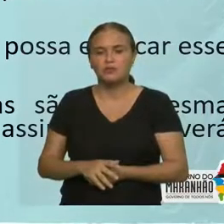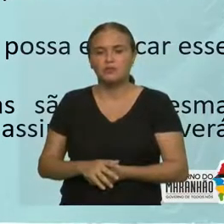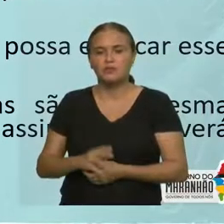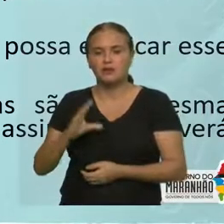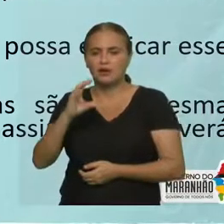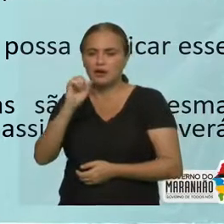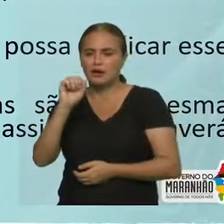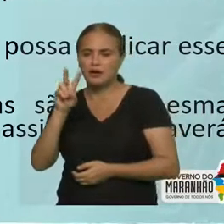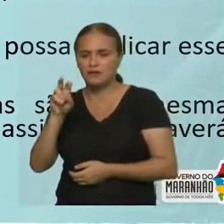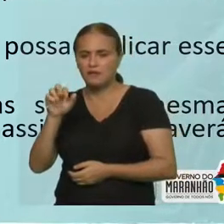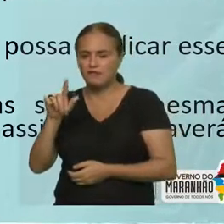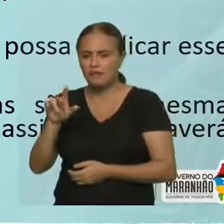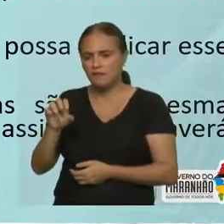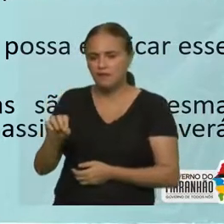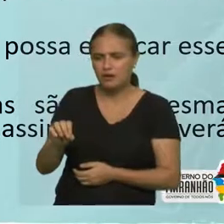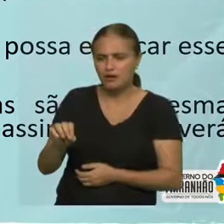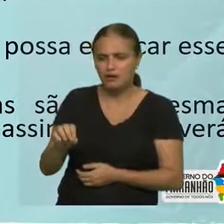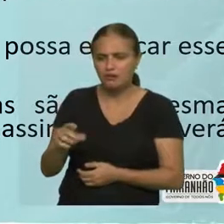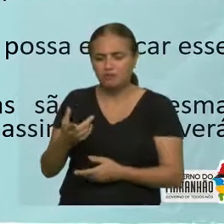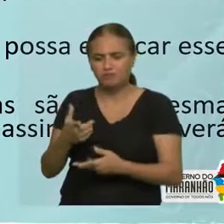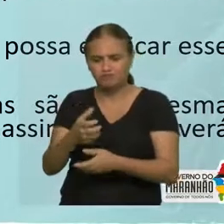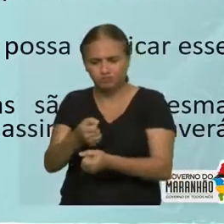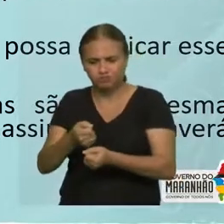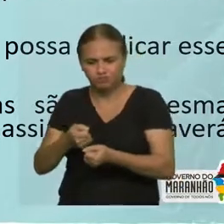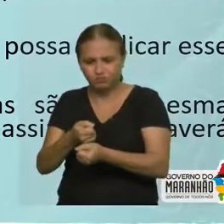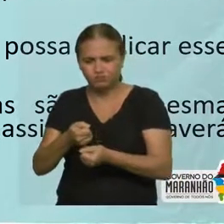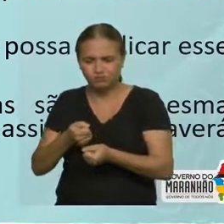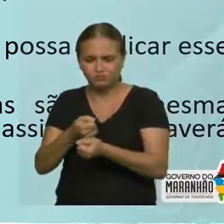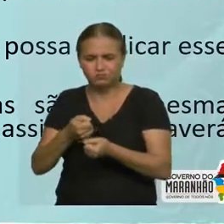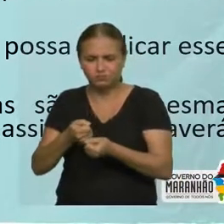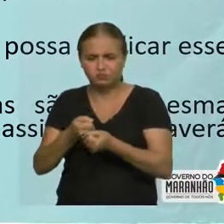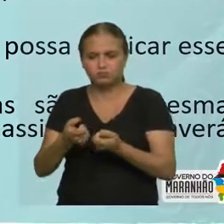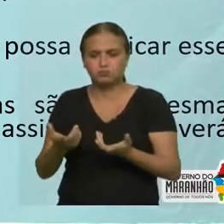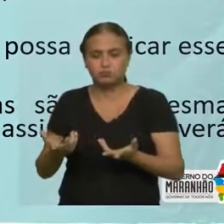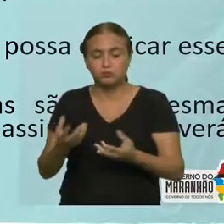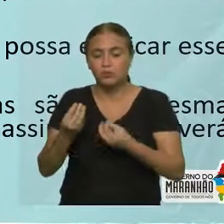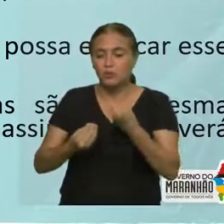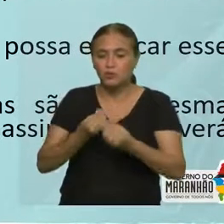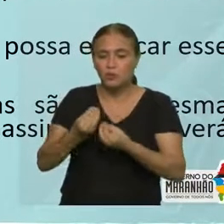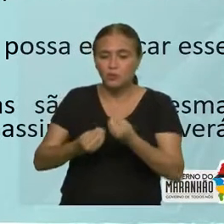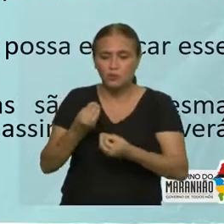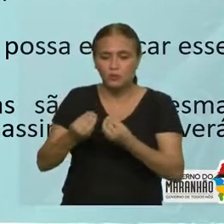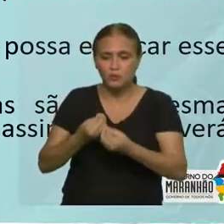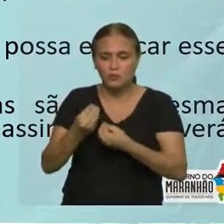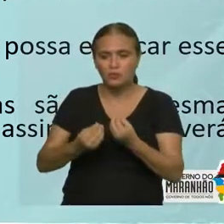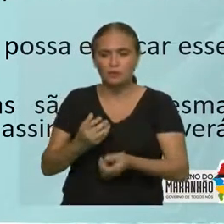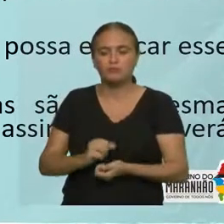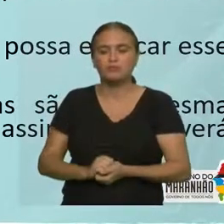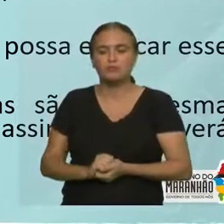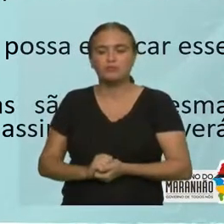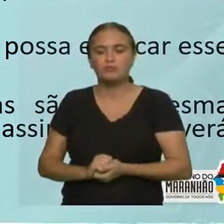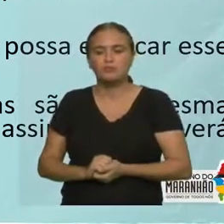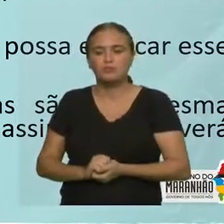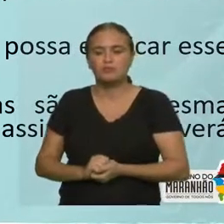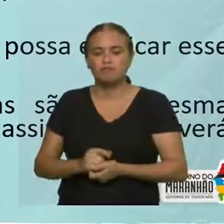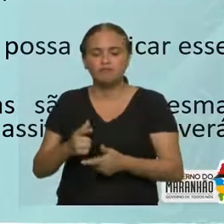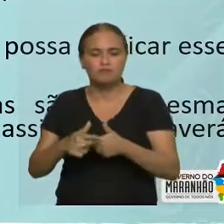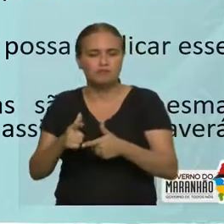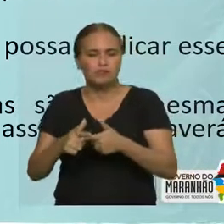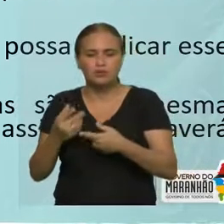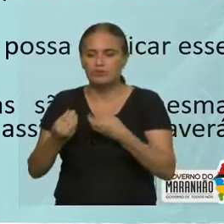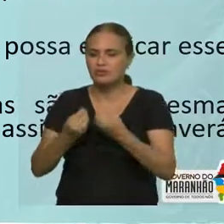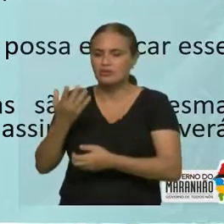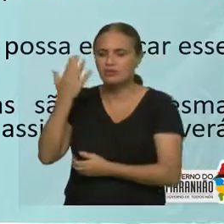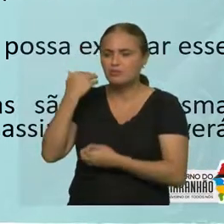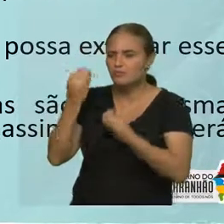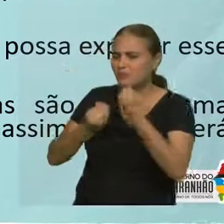e aí esse cavalo não deveria nem sair do lugar. Então, letra A. O estudante está correto, sendo o quê? Sendo esse um tipo de problema que Newton não